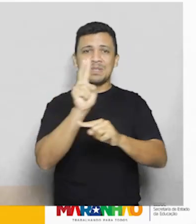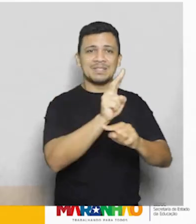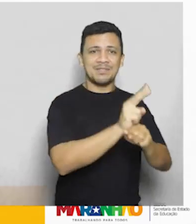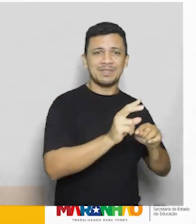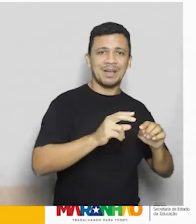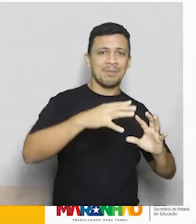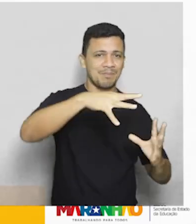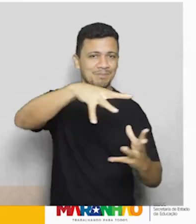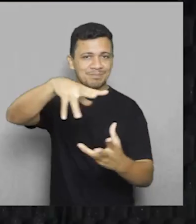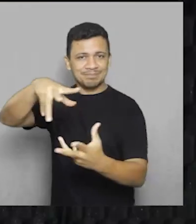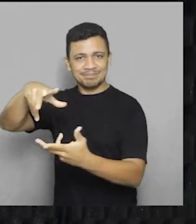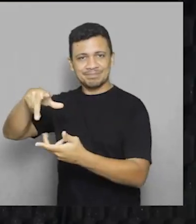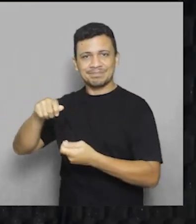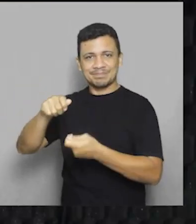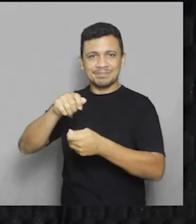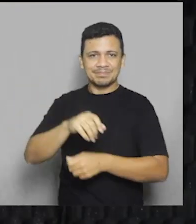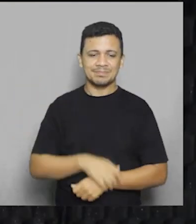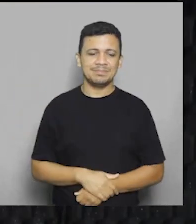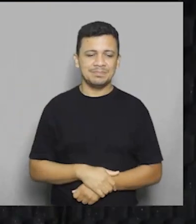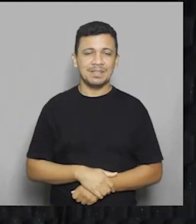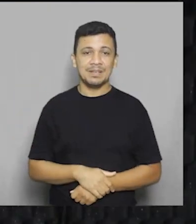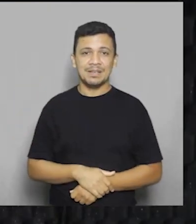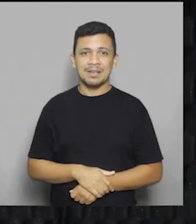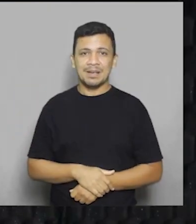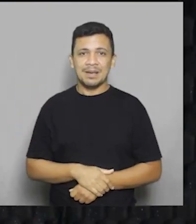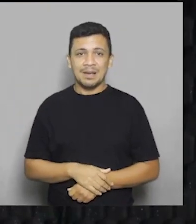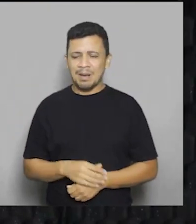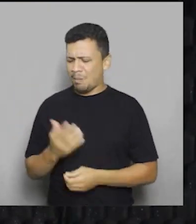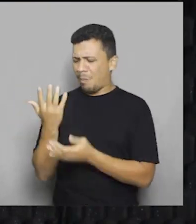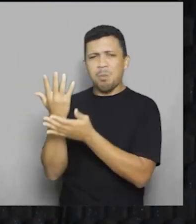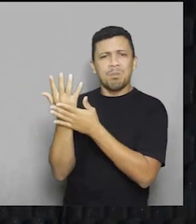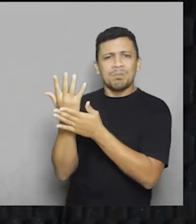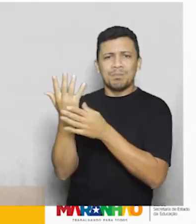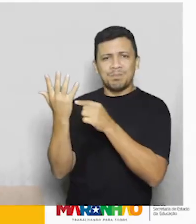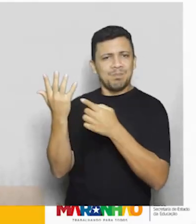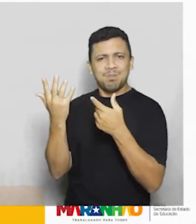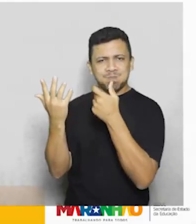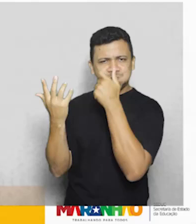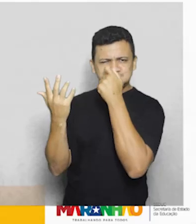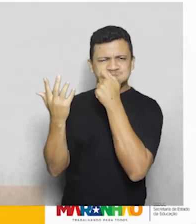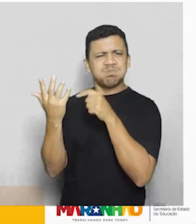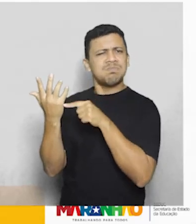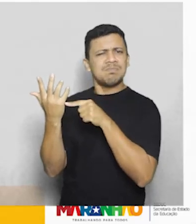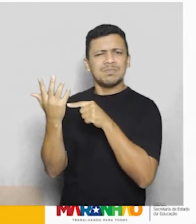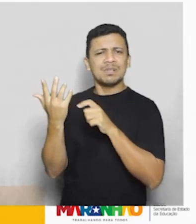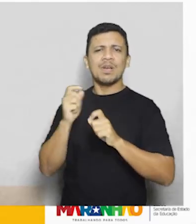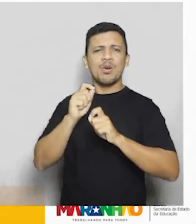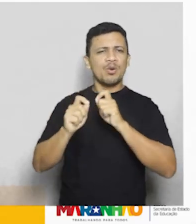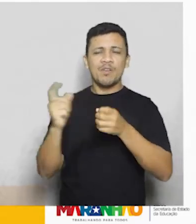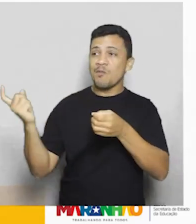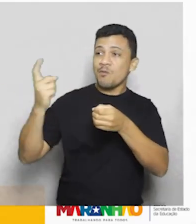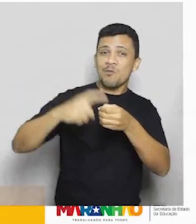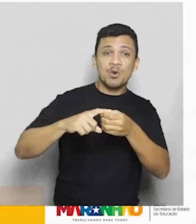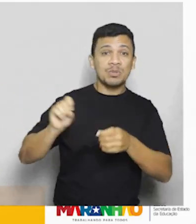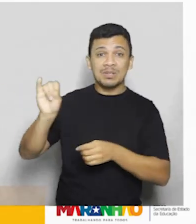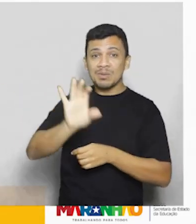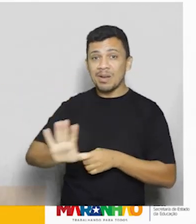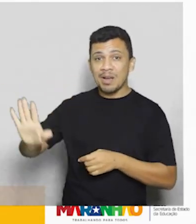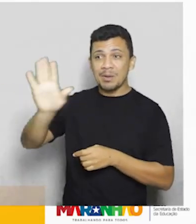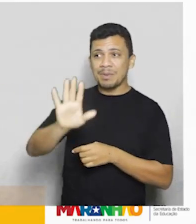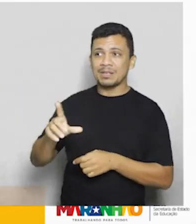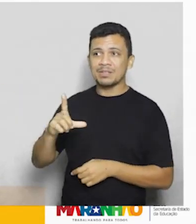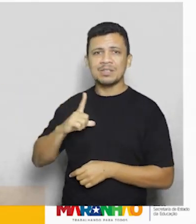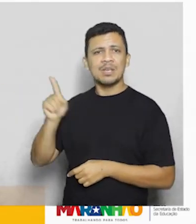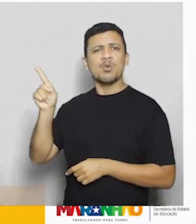é, bem aqui quando ele coloca enchemos la mano, eu, voltando lá na imagem, eu tenho